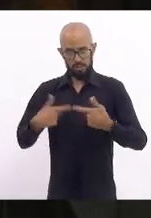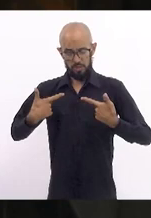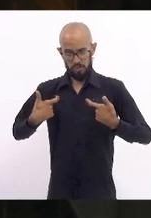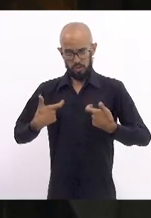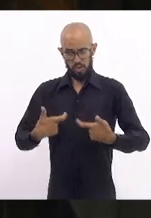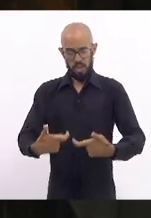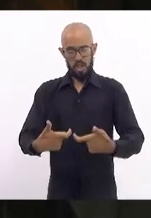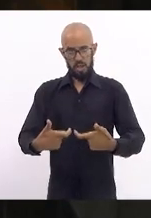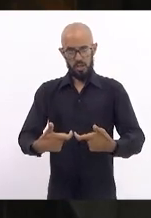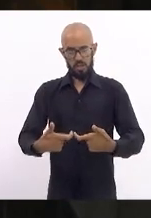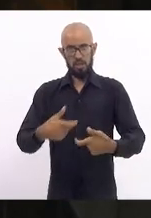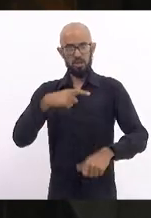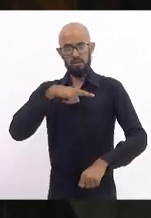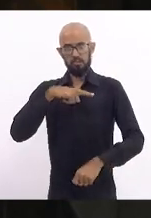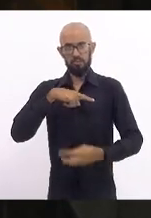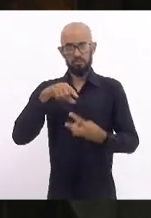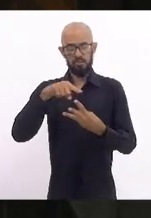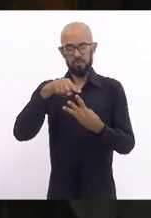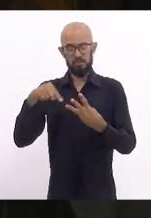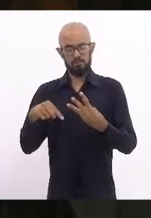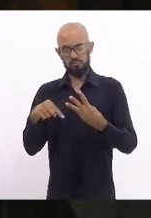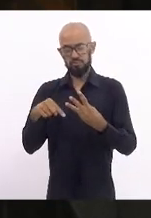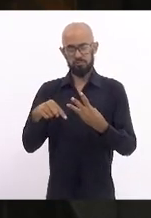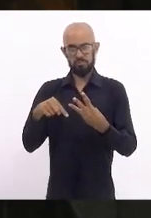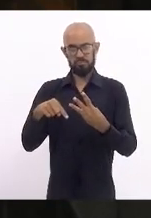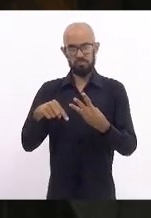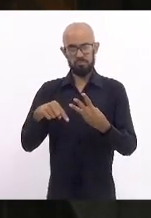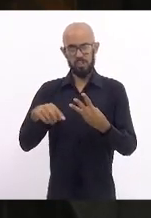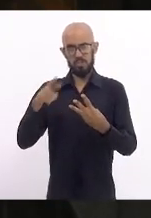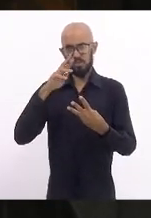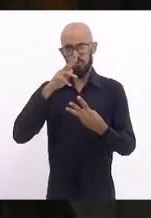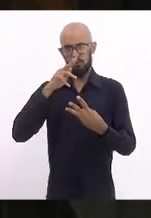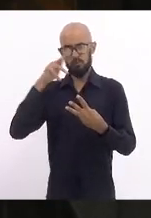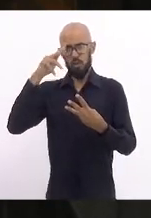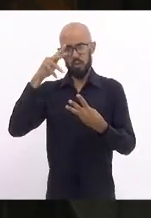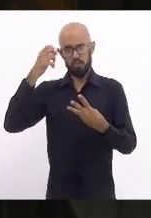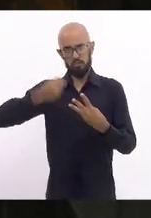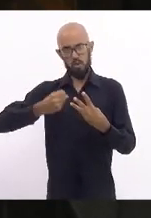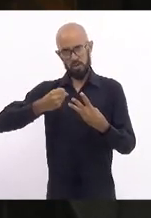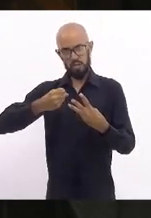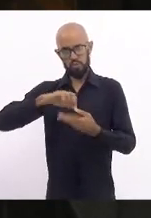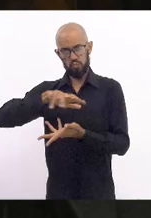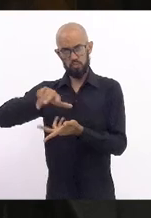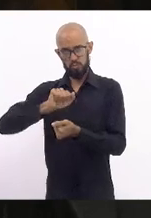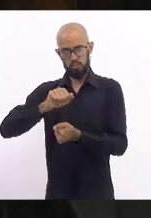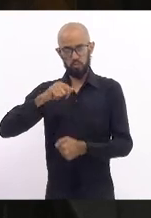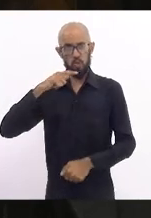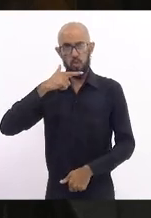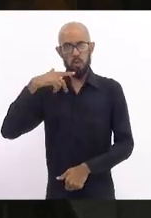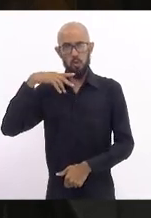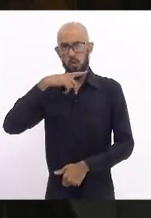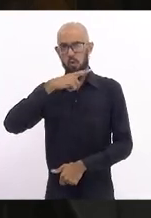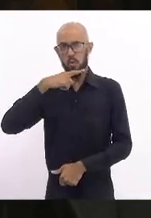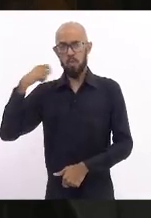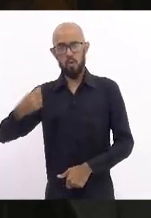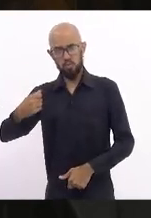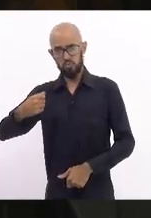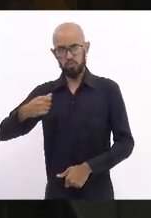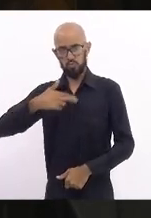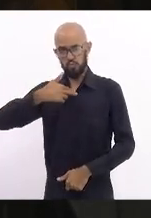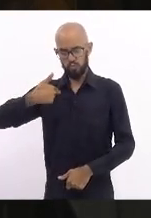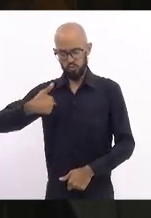tem três grandes impérios no mundo. O russo, o